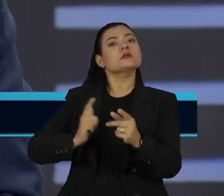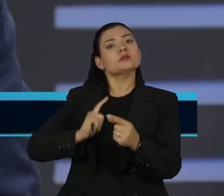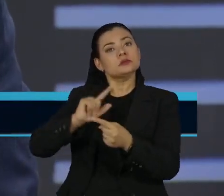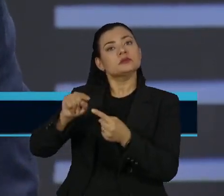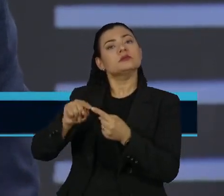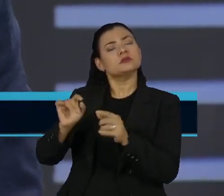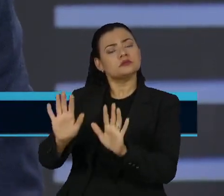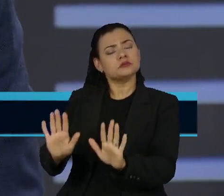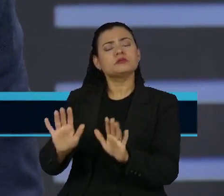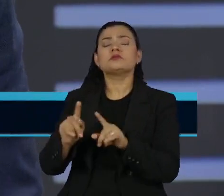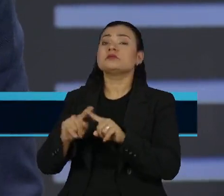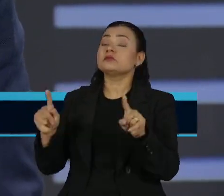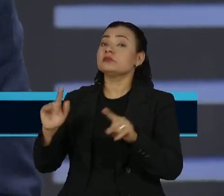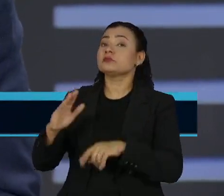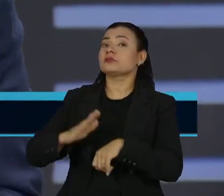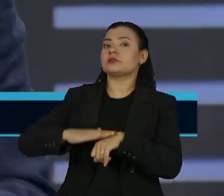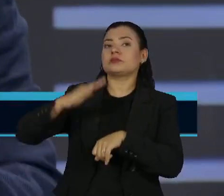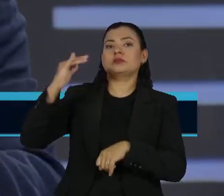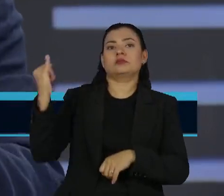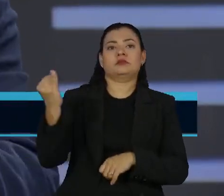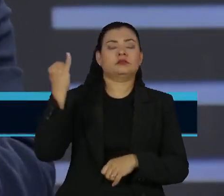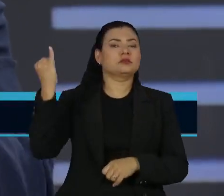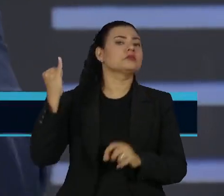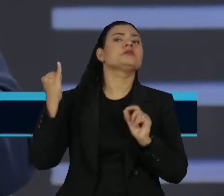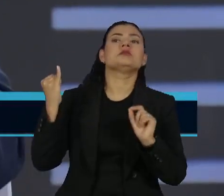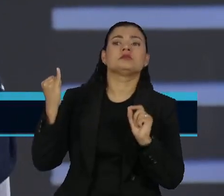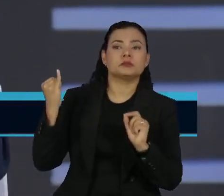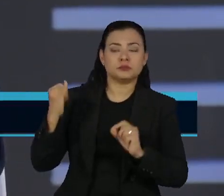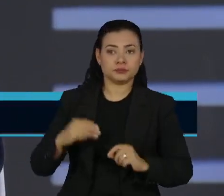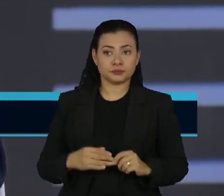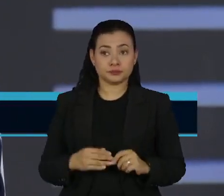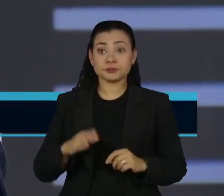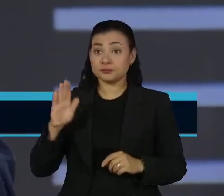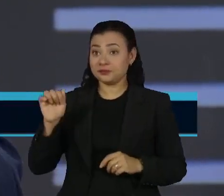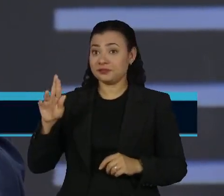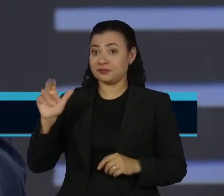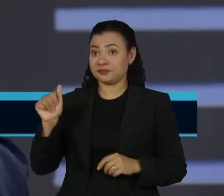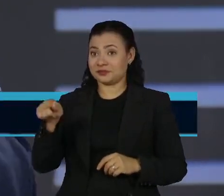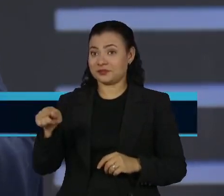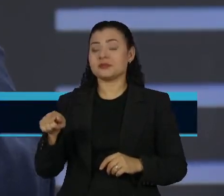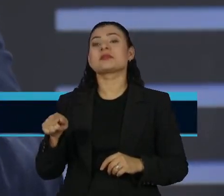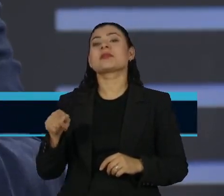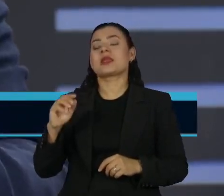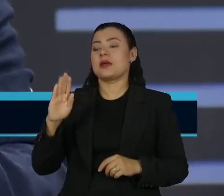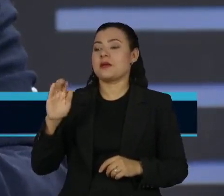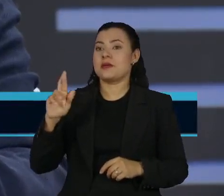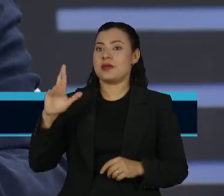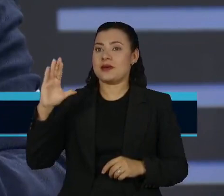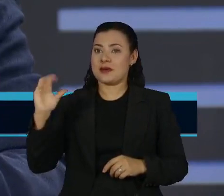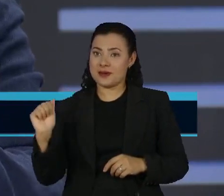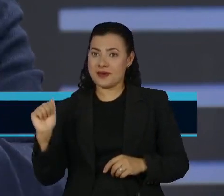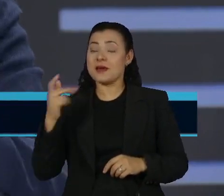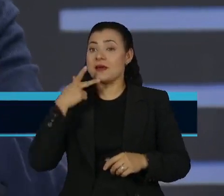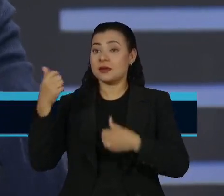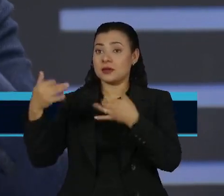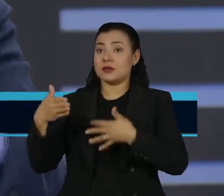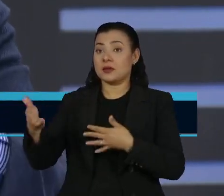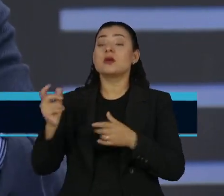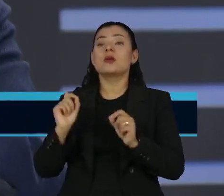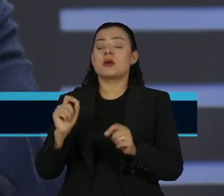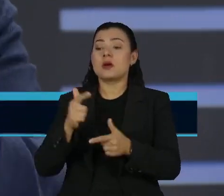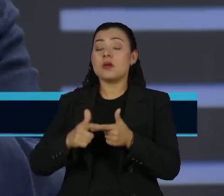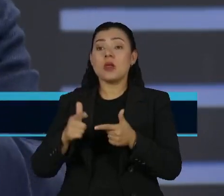aí. Mas eu acho que mais importante, primeiro, como a Bianca comentava antes, colocar o problema na mesa. Quer dizer,